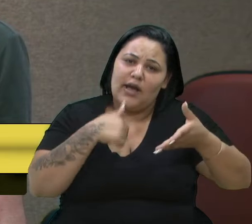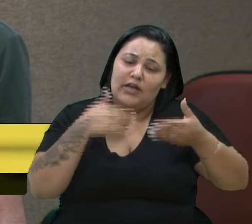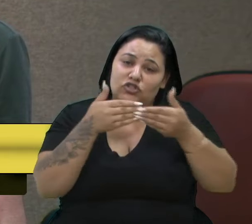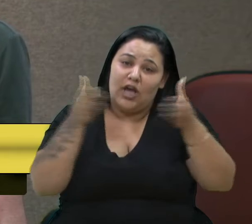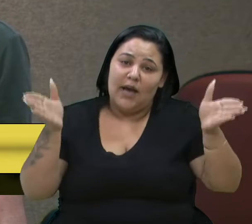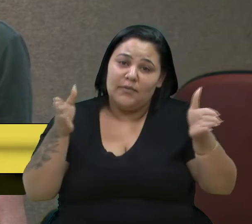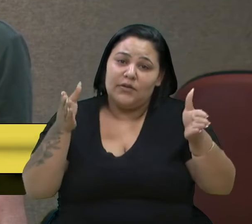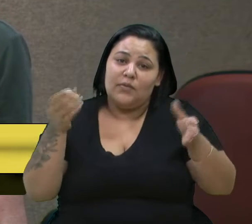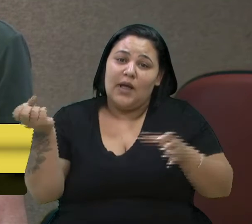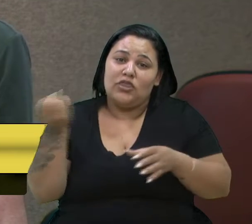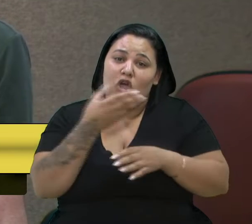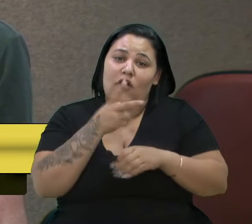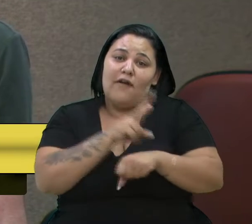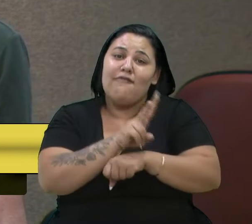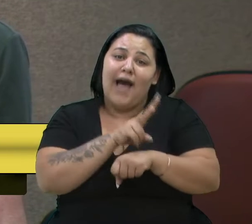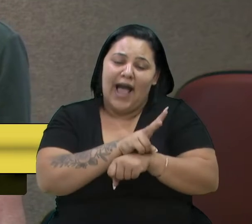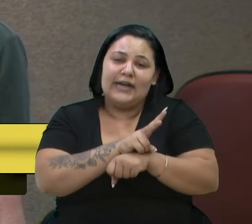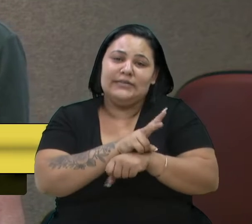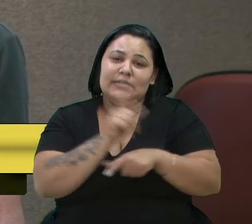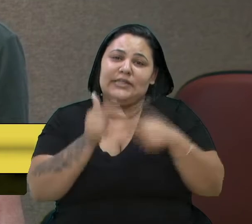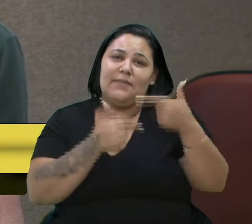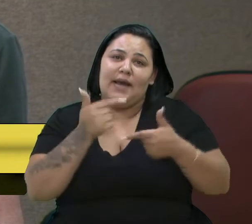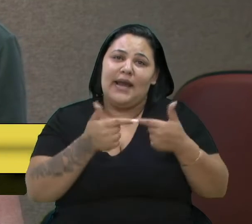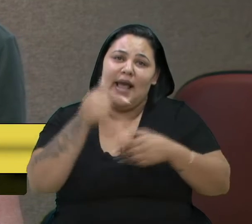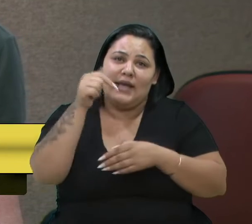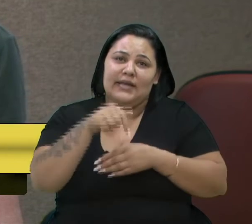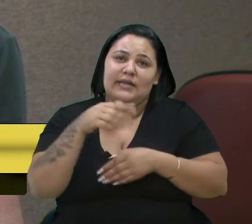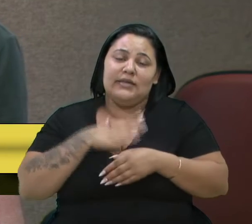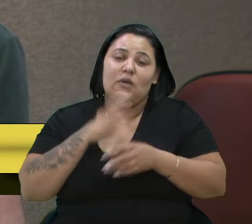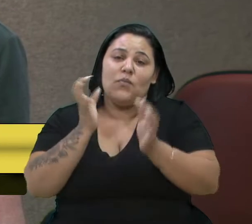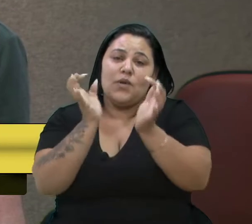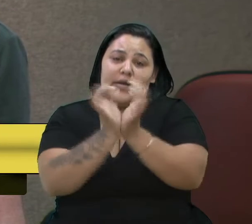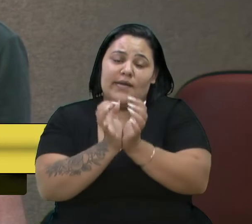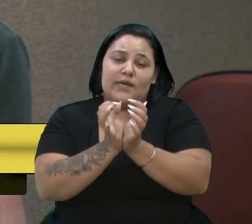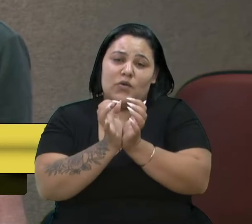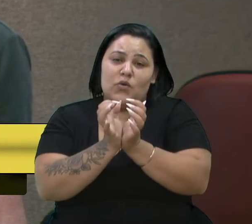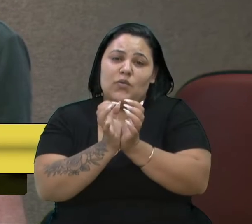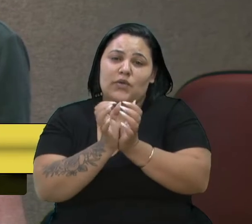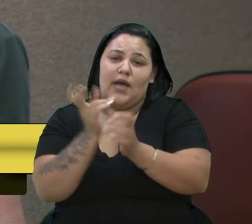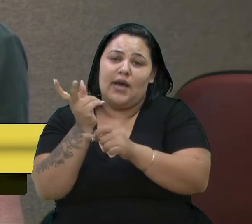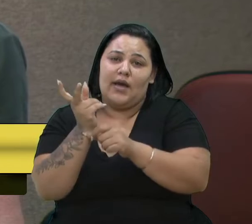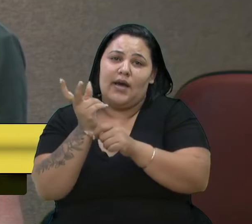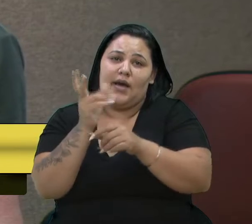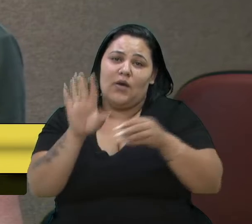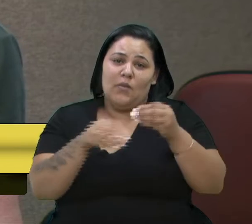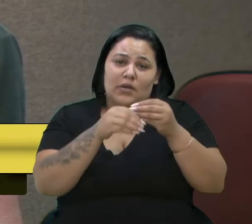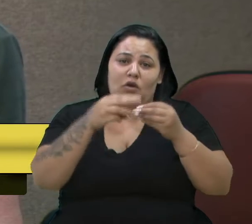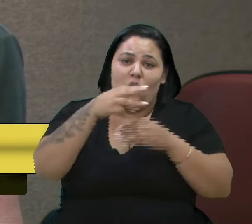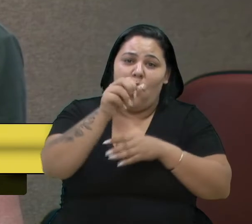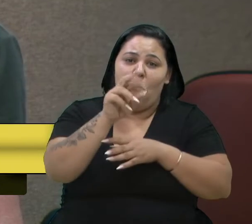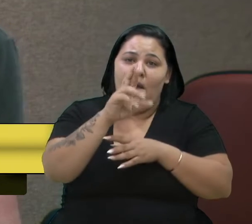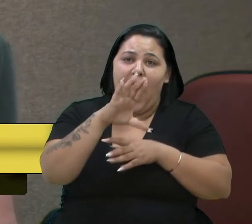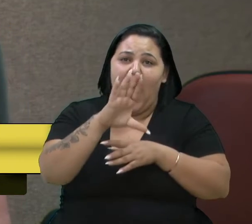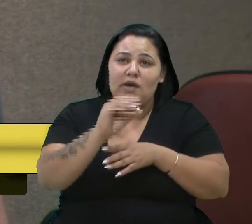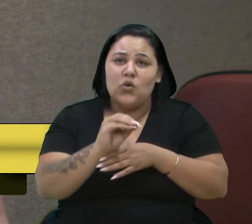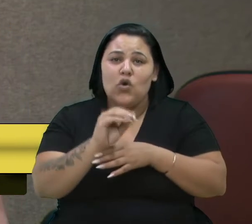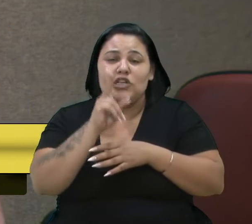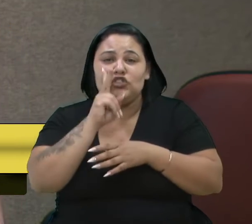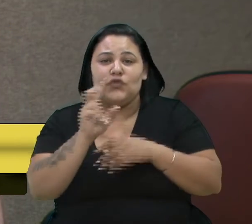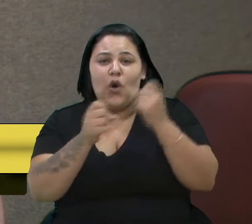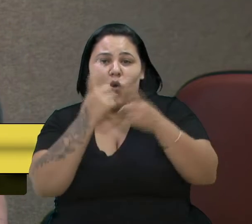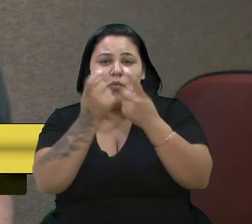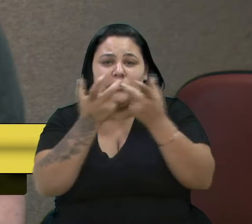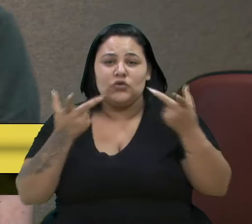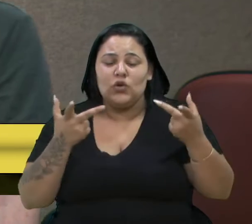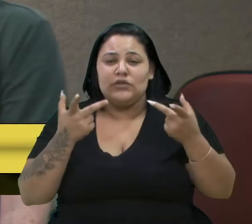nova vaga para trabalhar aqui. Então, a minha equipe está sendo incorporada pelo Marco Carboneira. A gente vê alguns comentários nas